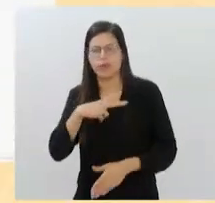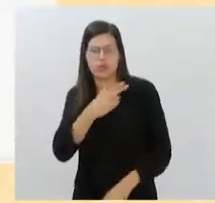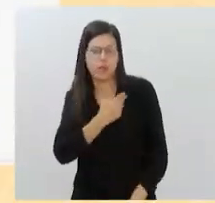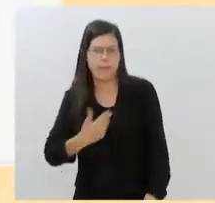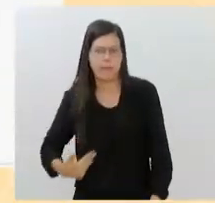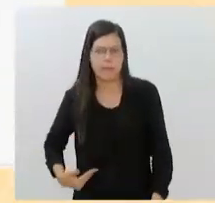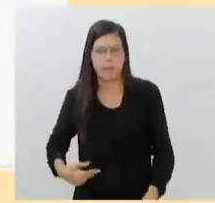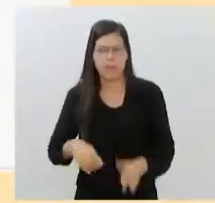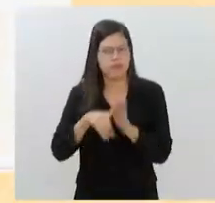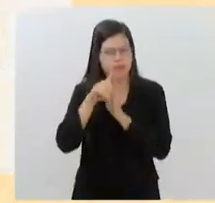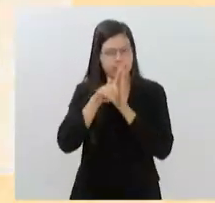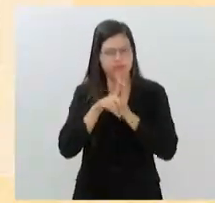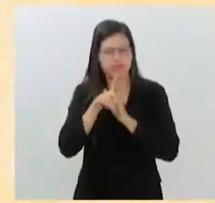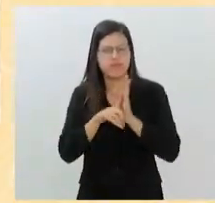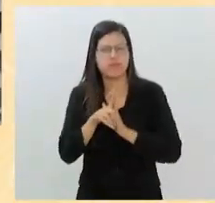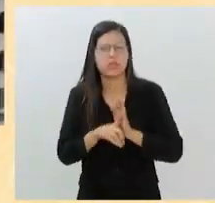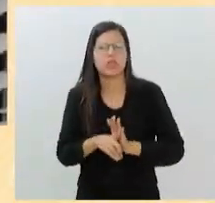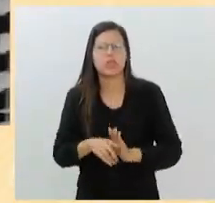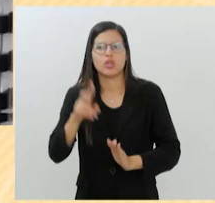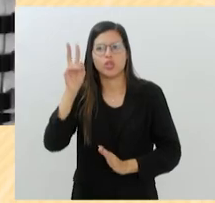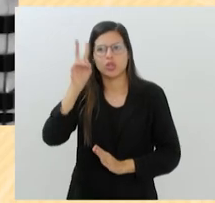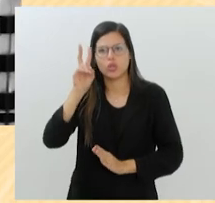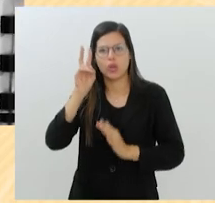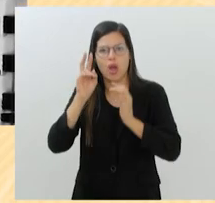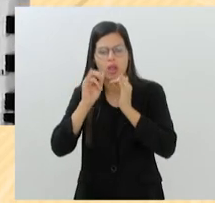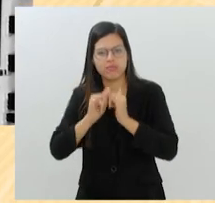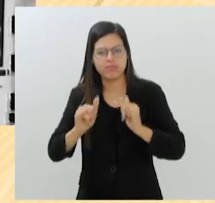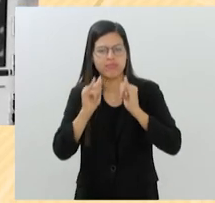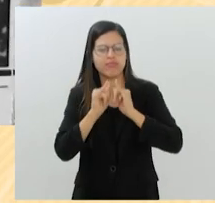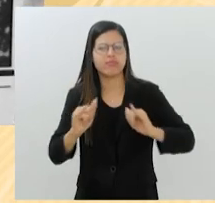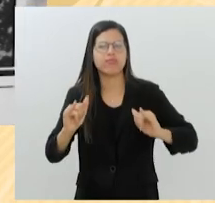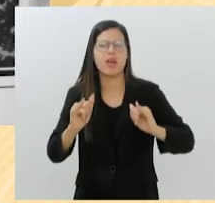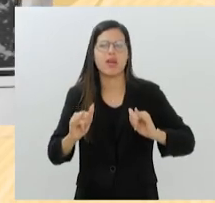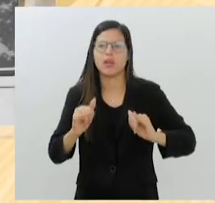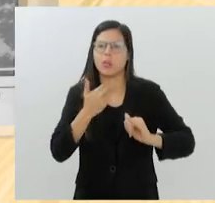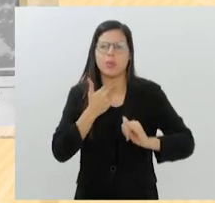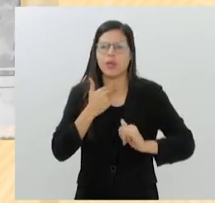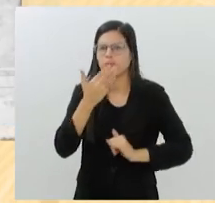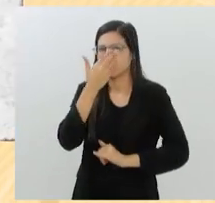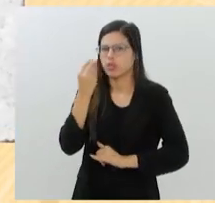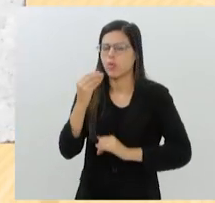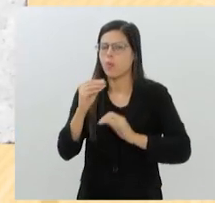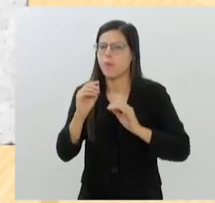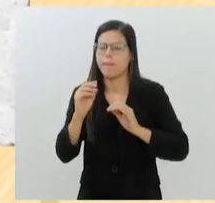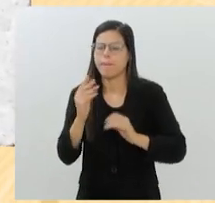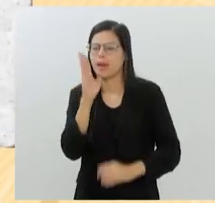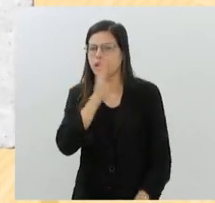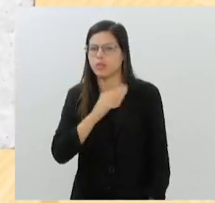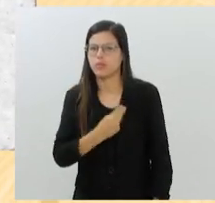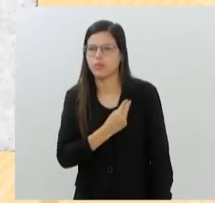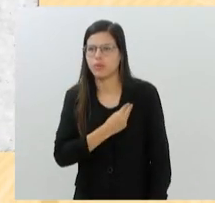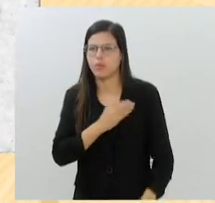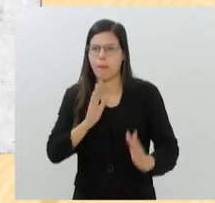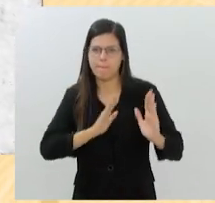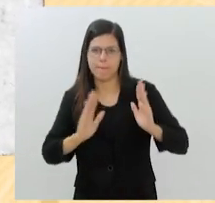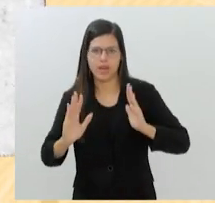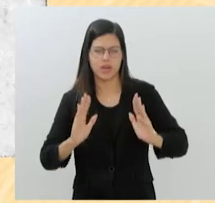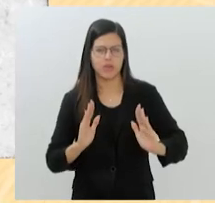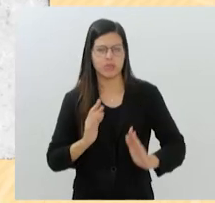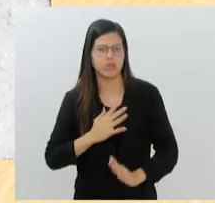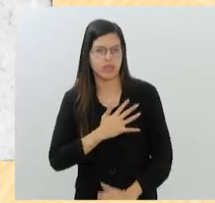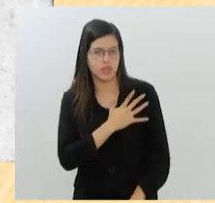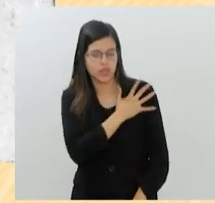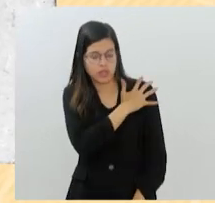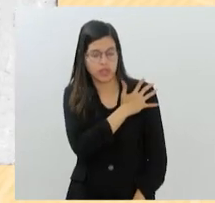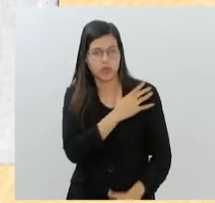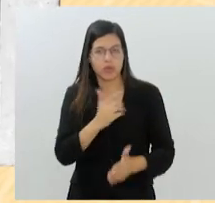pesquisa para contar as histórias que não devem ser esquecidas sobre o que o Brasil viveu durante a ditadura militar. O livro